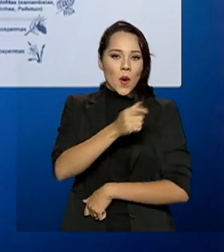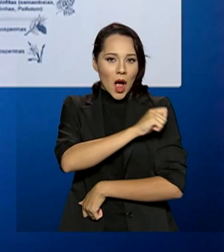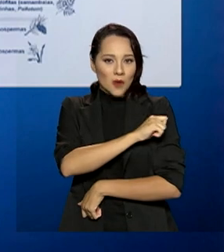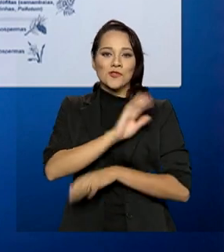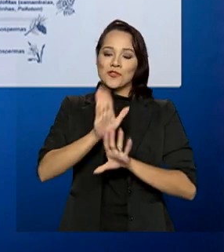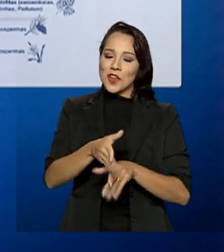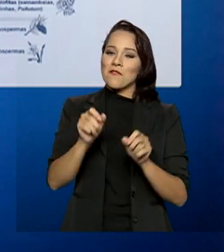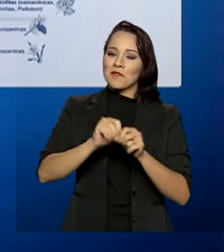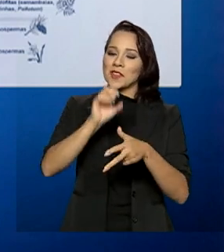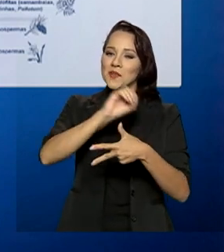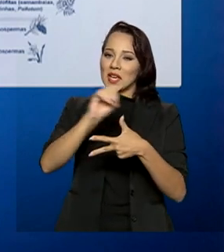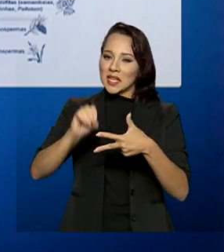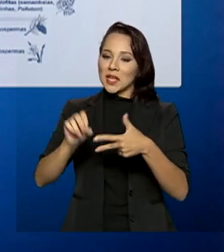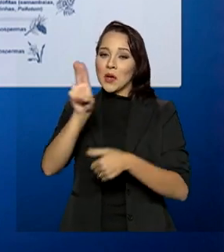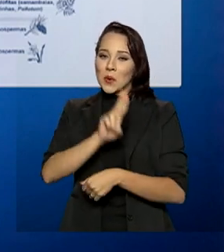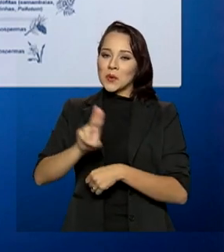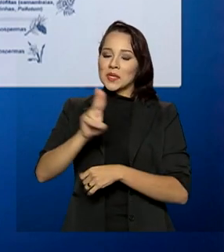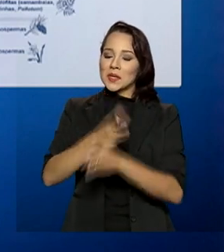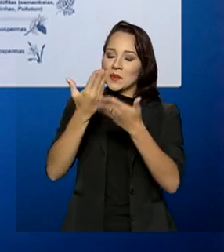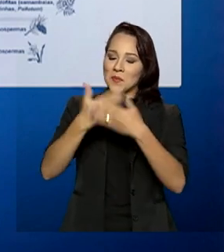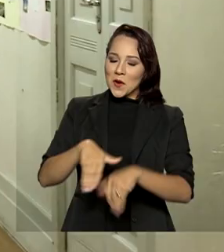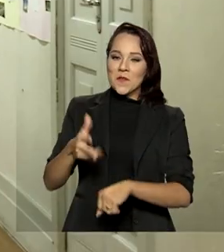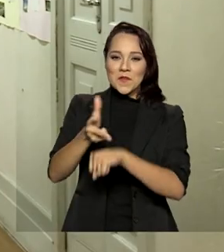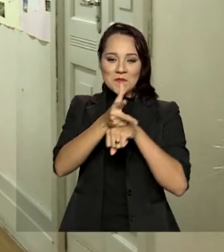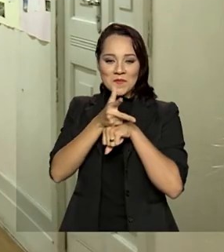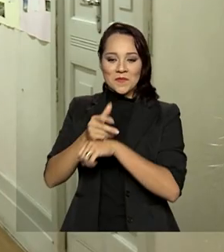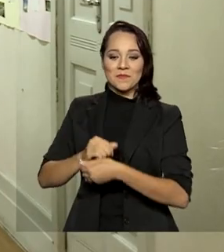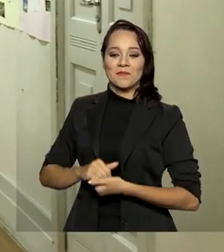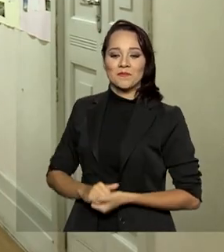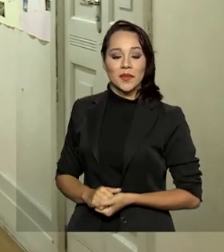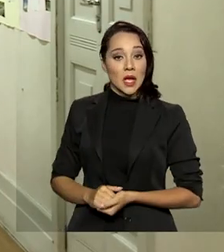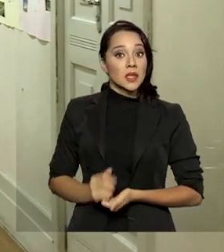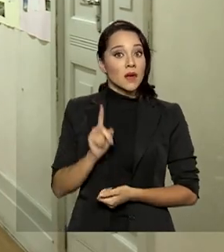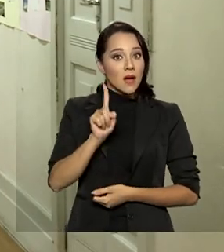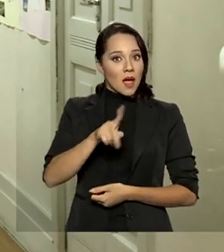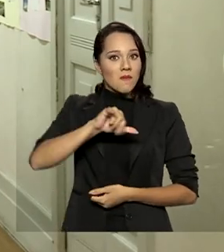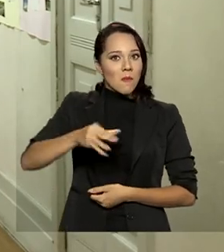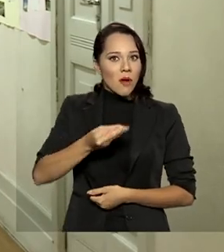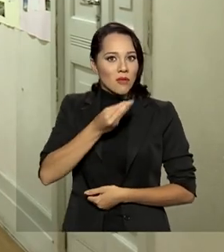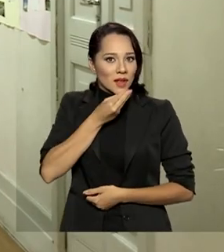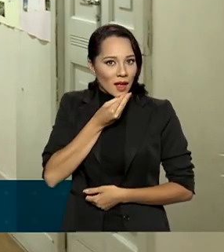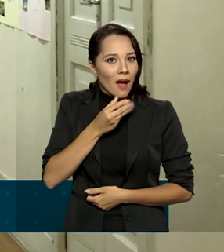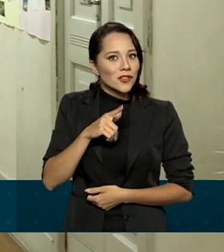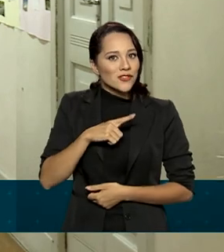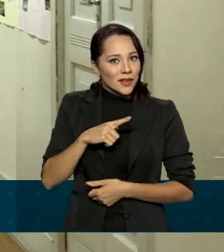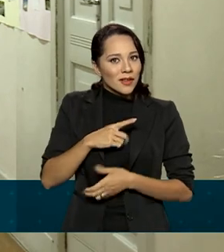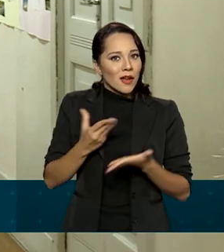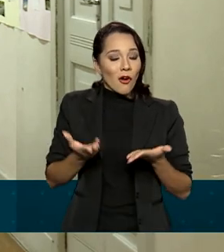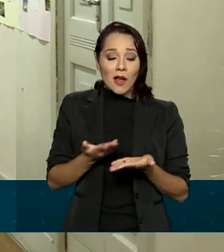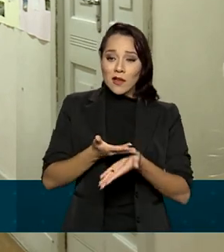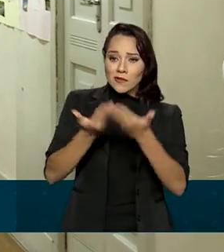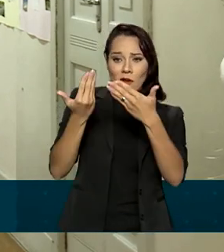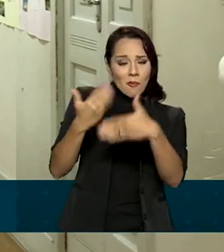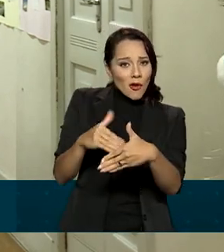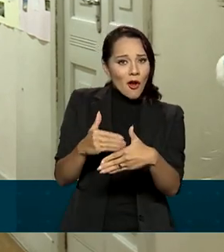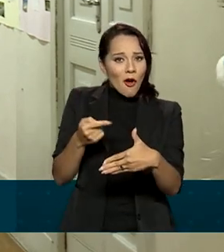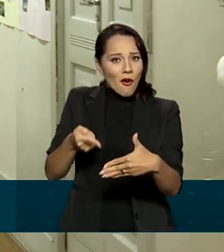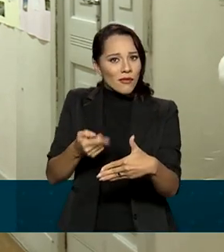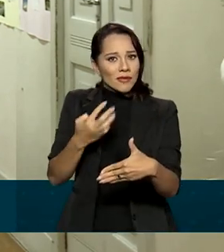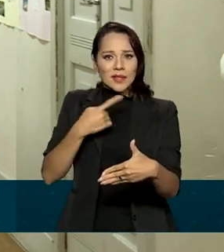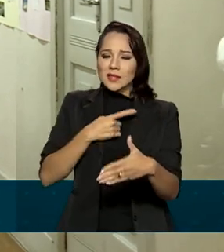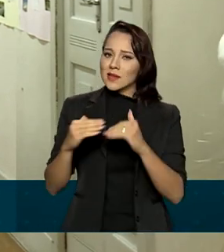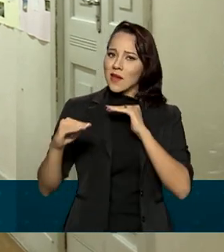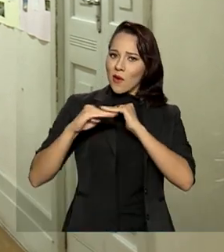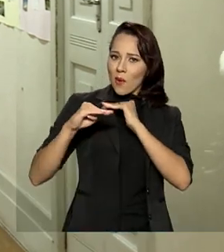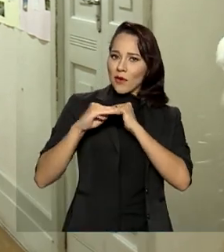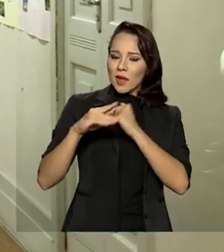realizaram o Enem por meio dessa modalidade. É uma chance que ele tem de fazer a prova em pé de